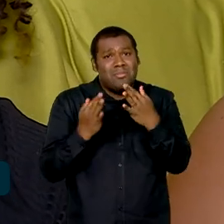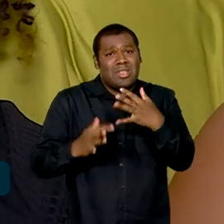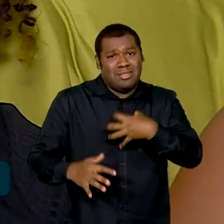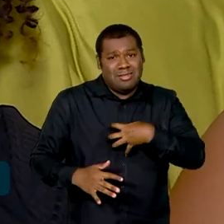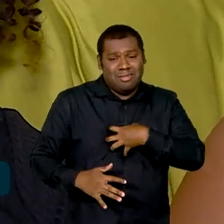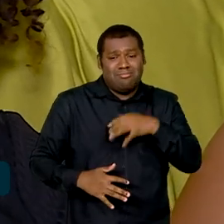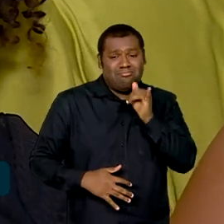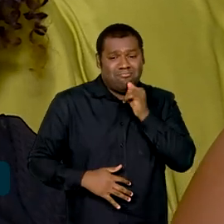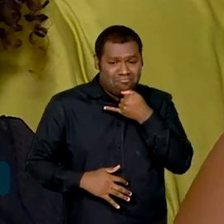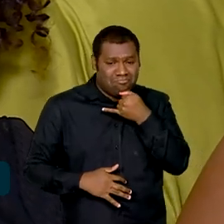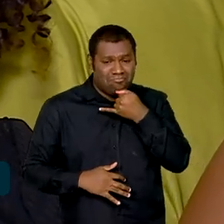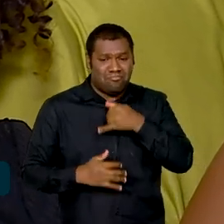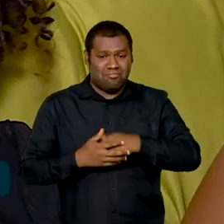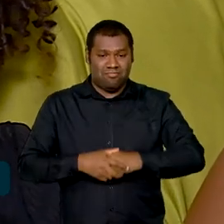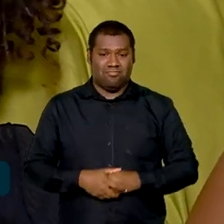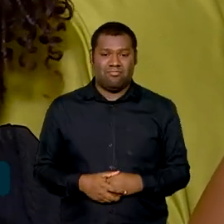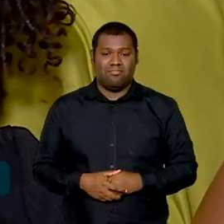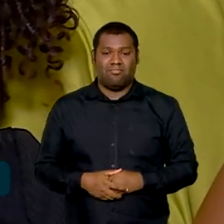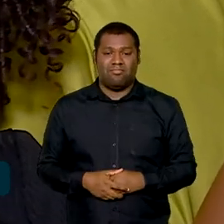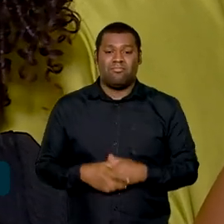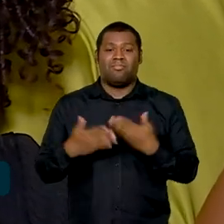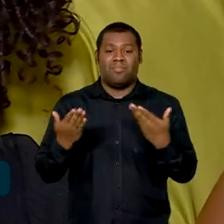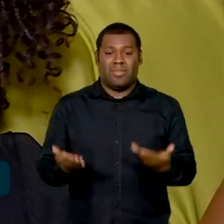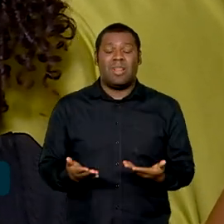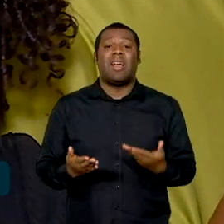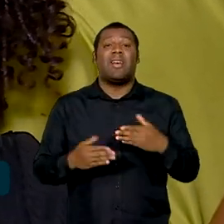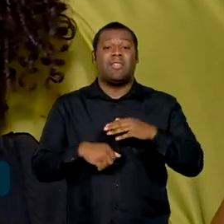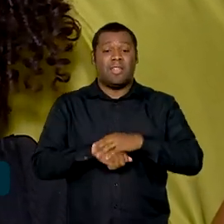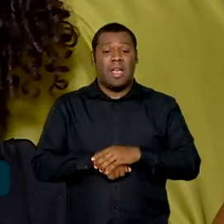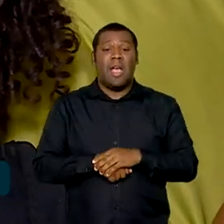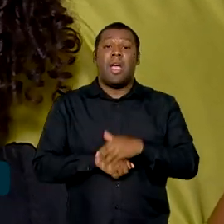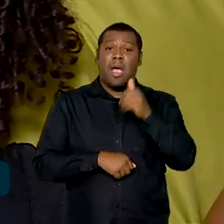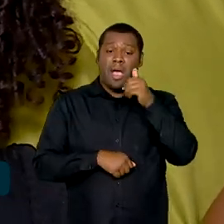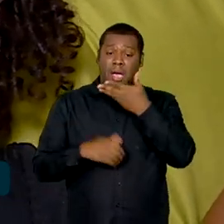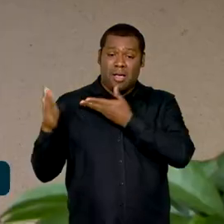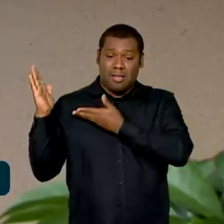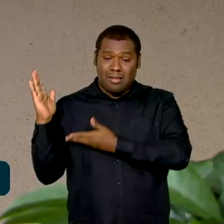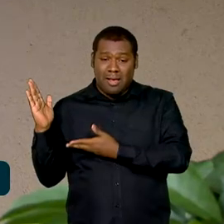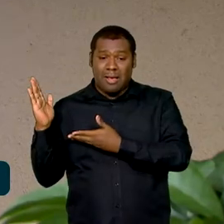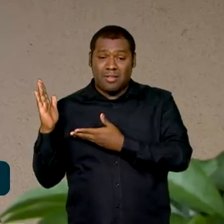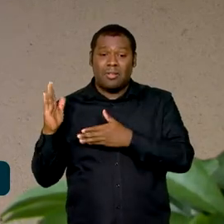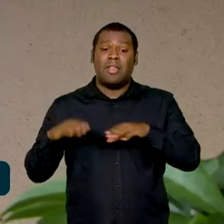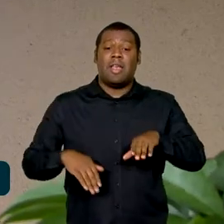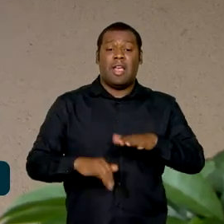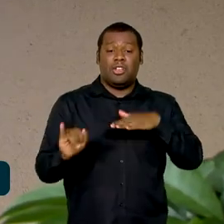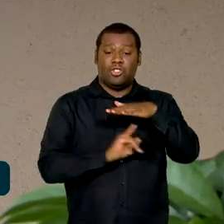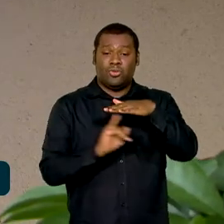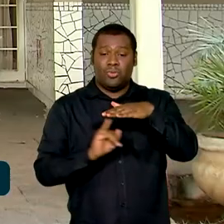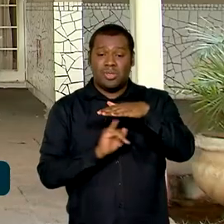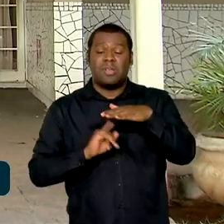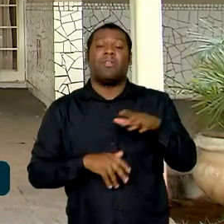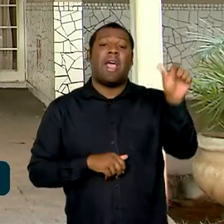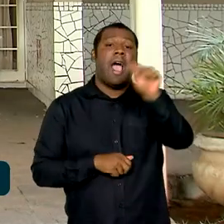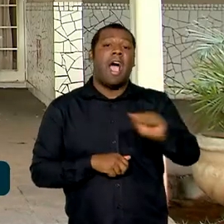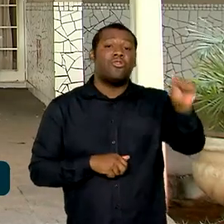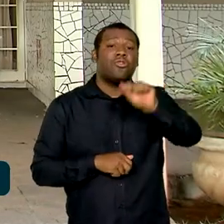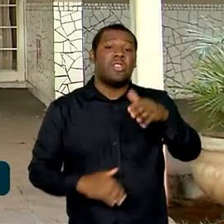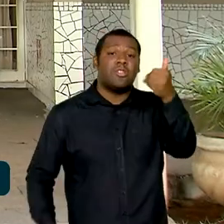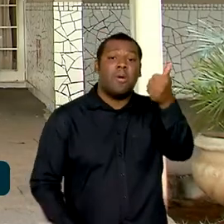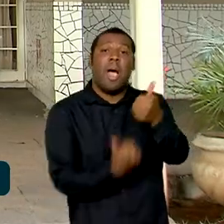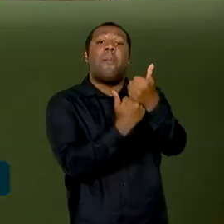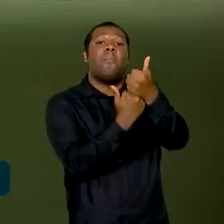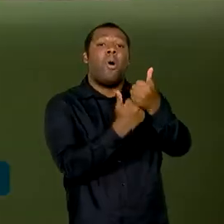demais. Desde que descobriu a doença, Amanda foi acolhida pela Abrace, associação que apoia